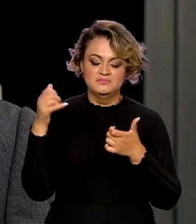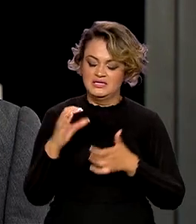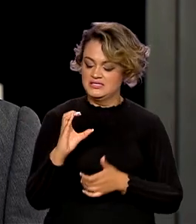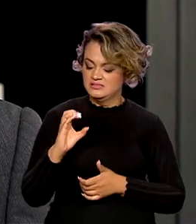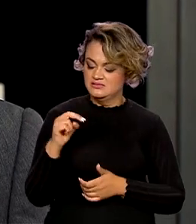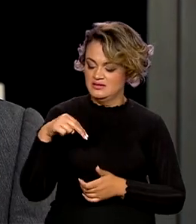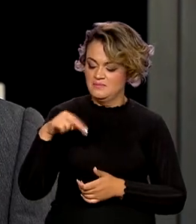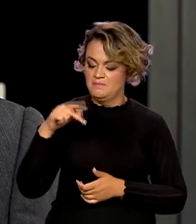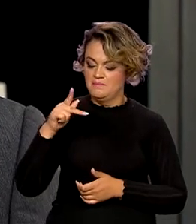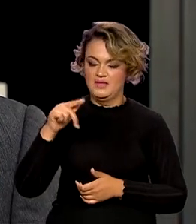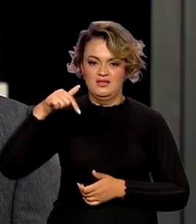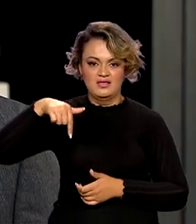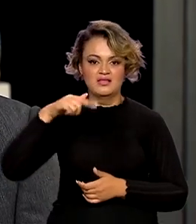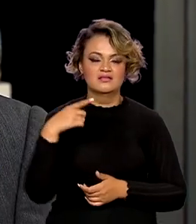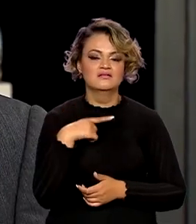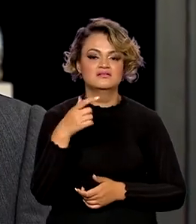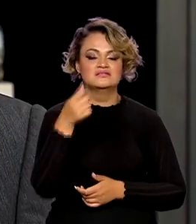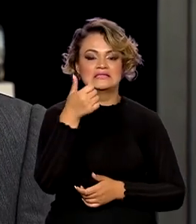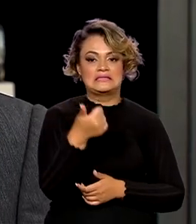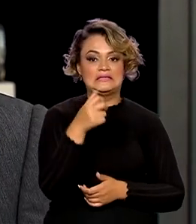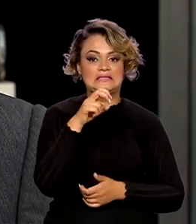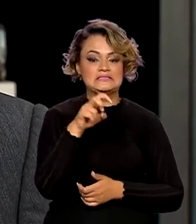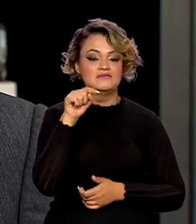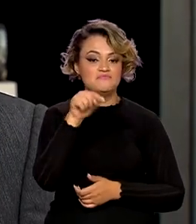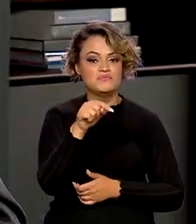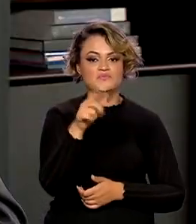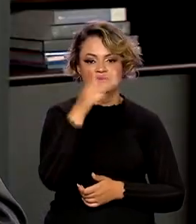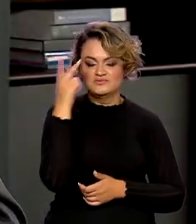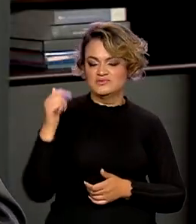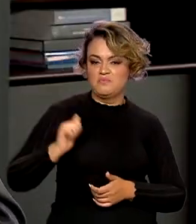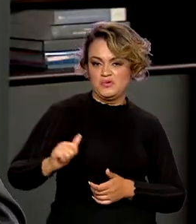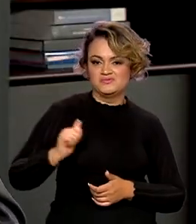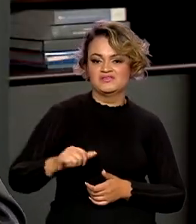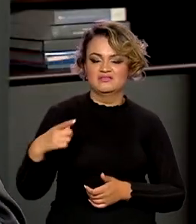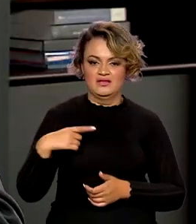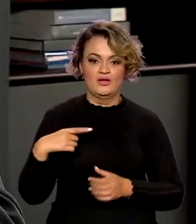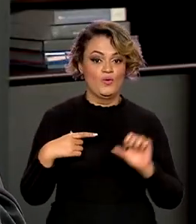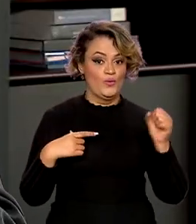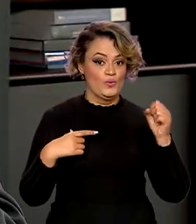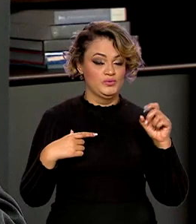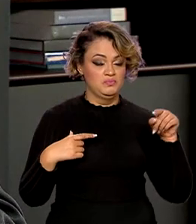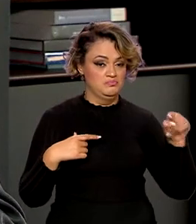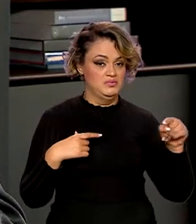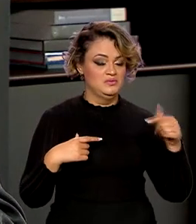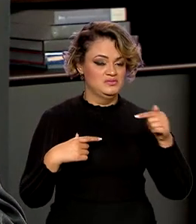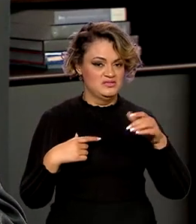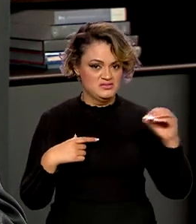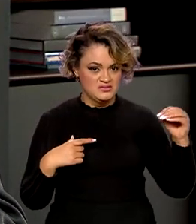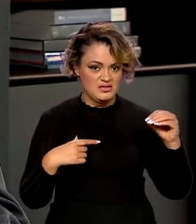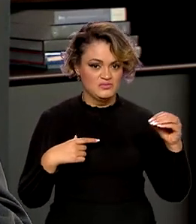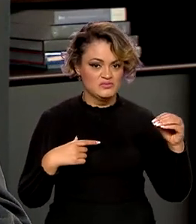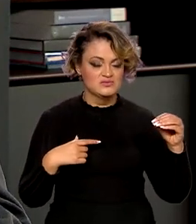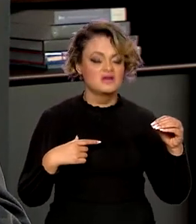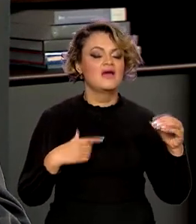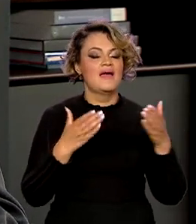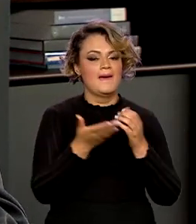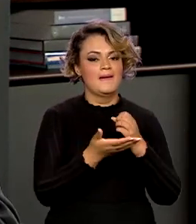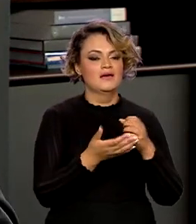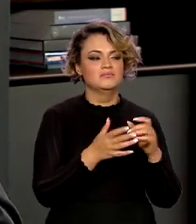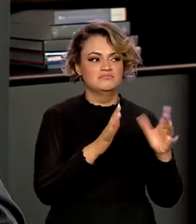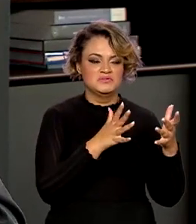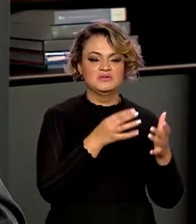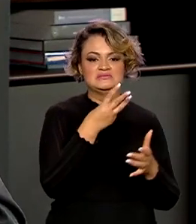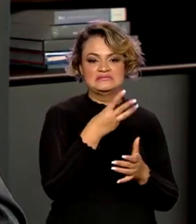CNPq conta com cerca de 15 mil bolsistas, sendo 8.700 com no mínimo 3